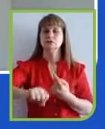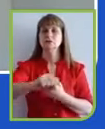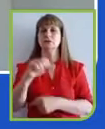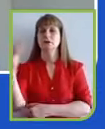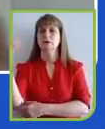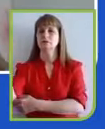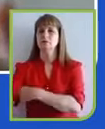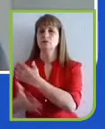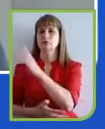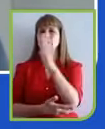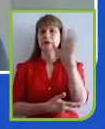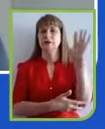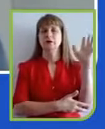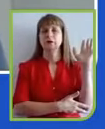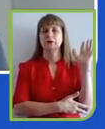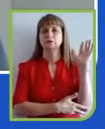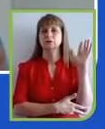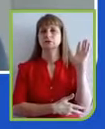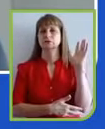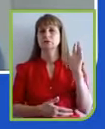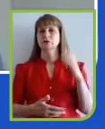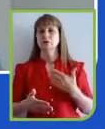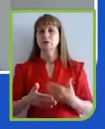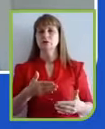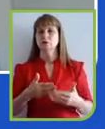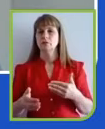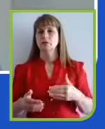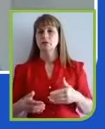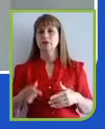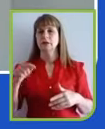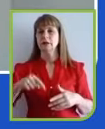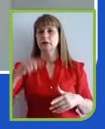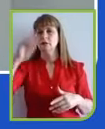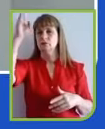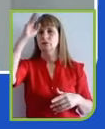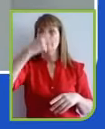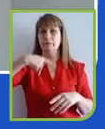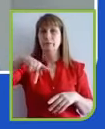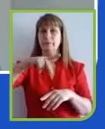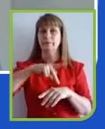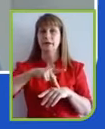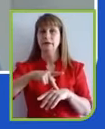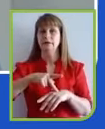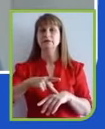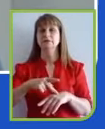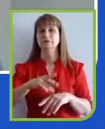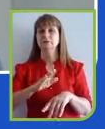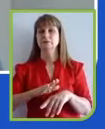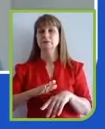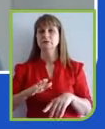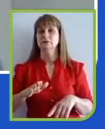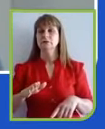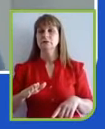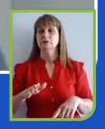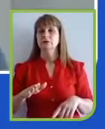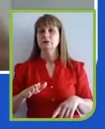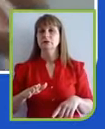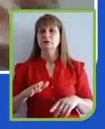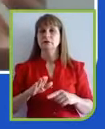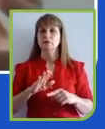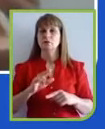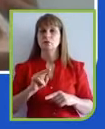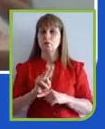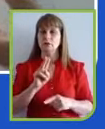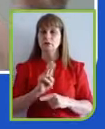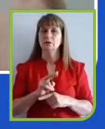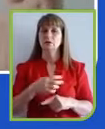não tem nenhum mundo, nenhum país que esteja satisfazendo as suas necessidades de forma sustentável. Então, o gap é